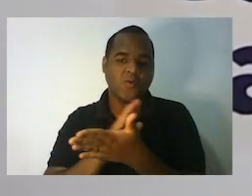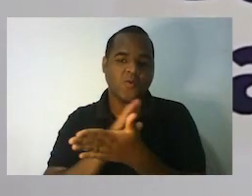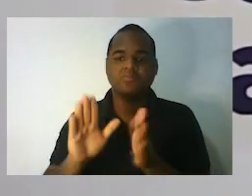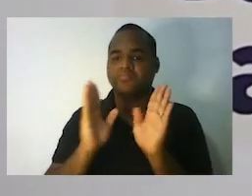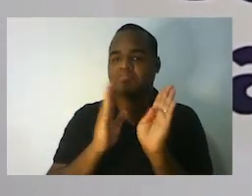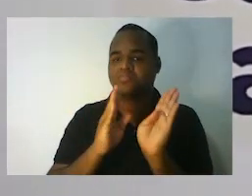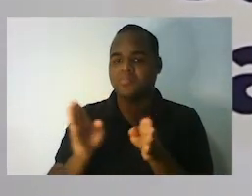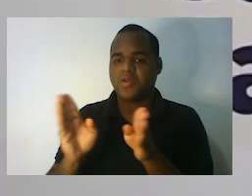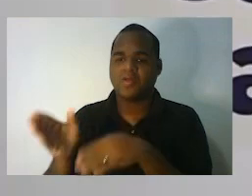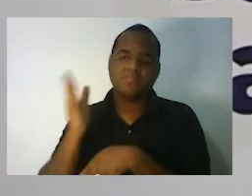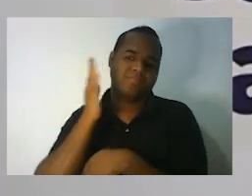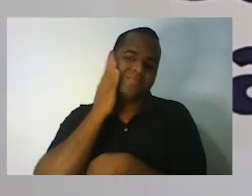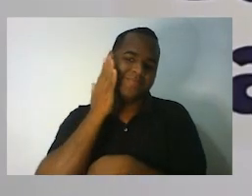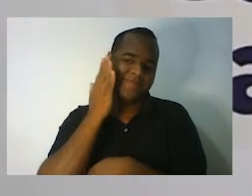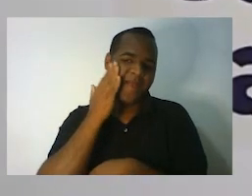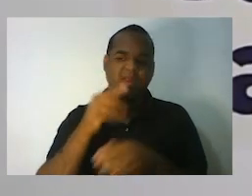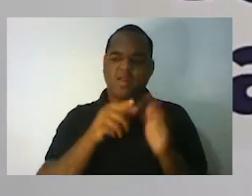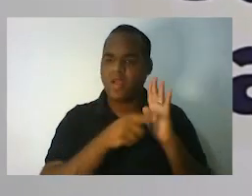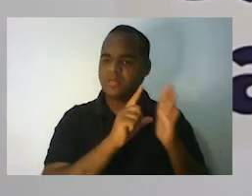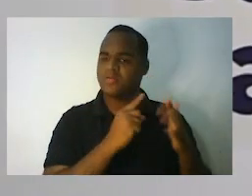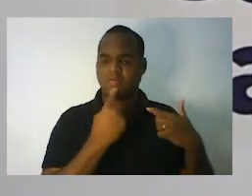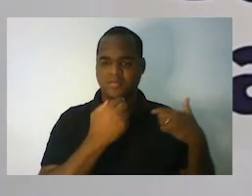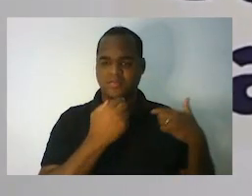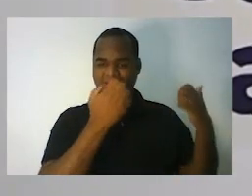já conhece a aula anterior.